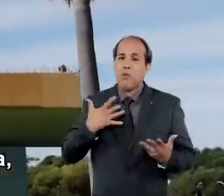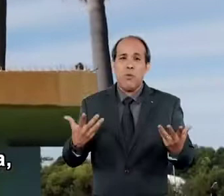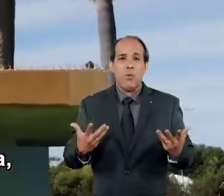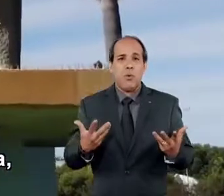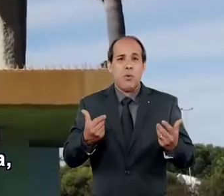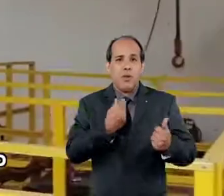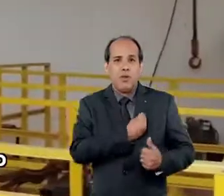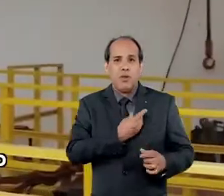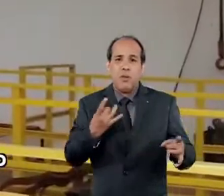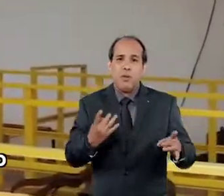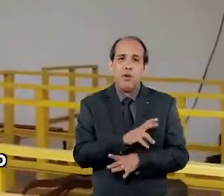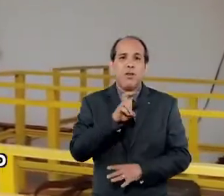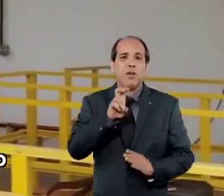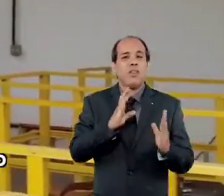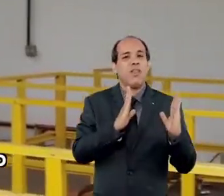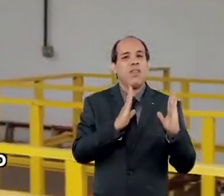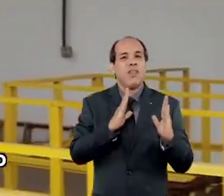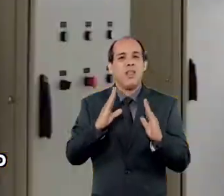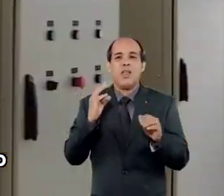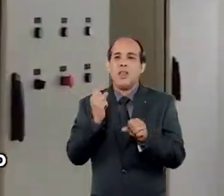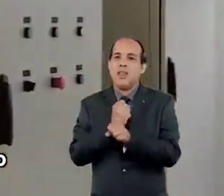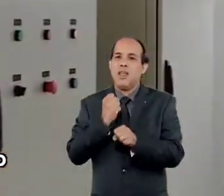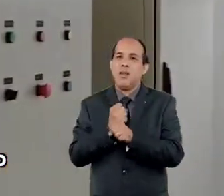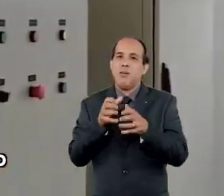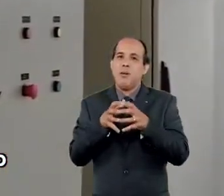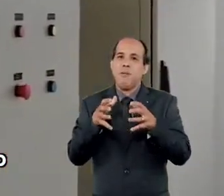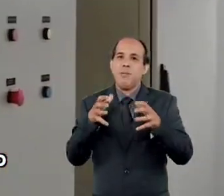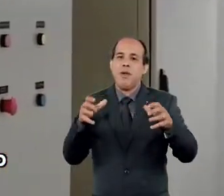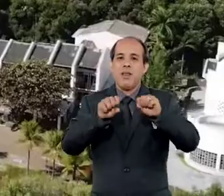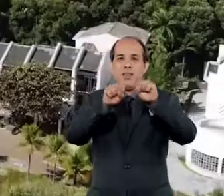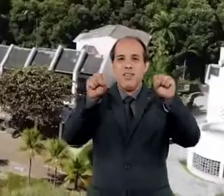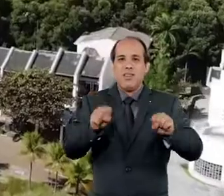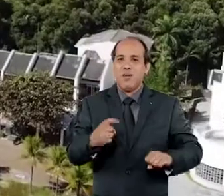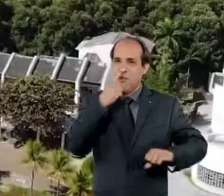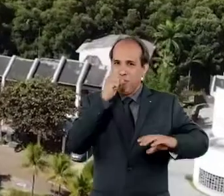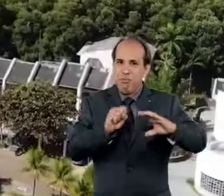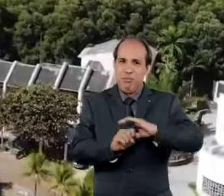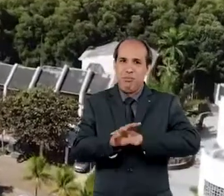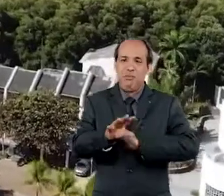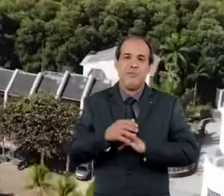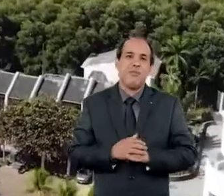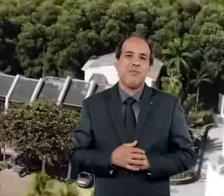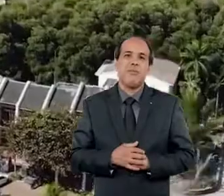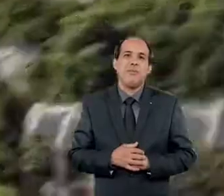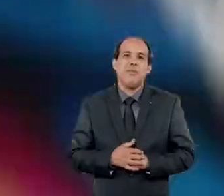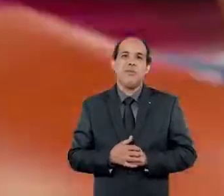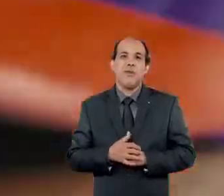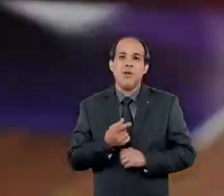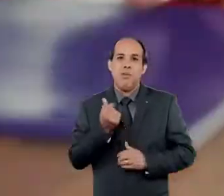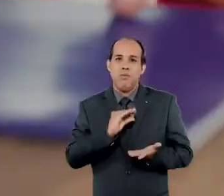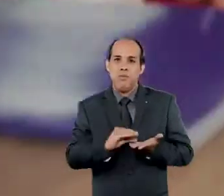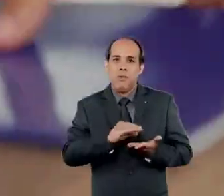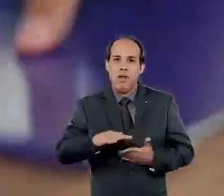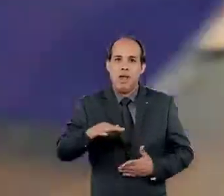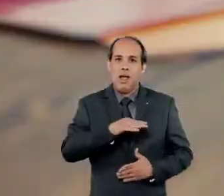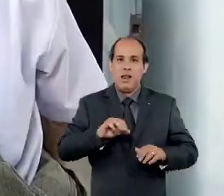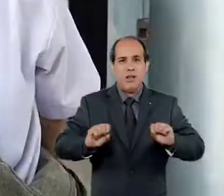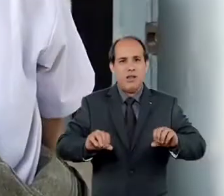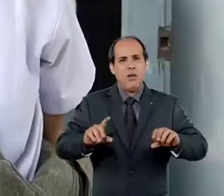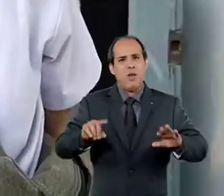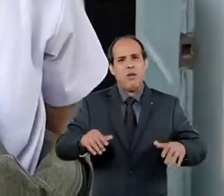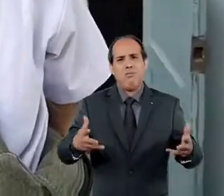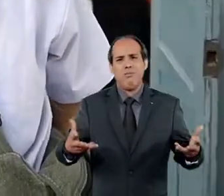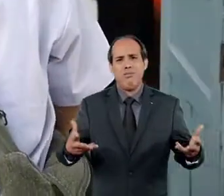qualidade de vida. Com a conclusão da quinta etapa da obra de ampliação do sistema de esgotamento sanitário. Os investimentos na